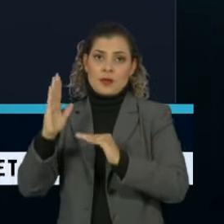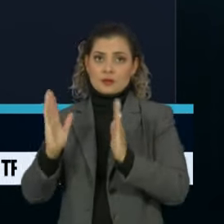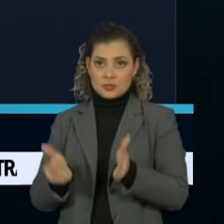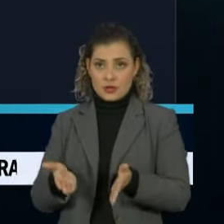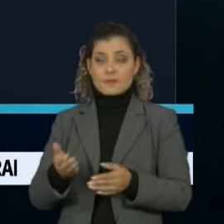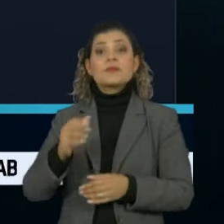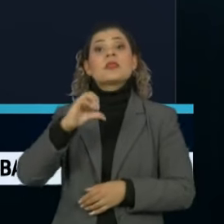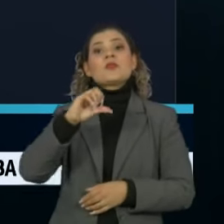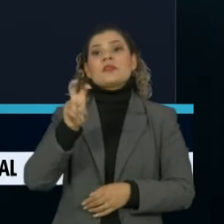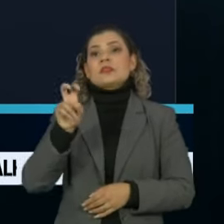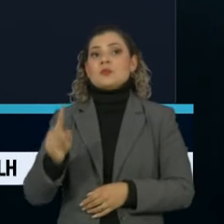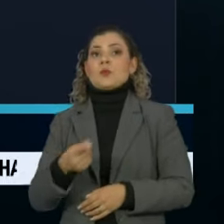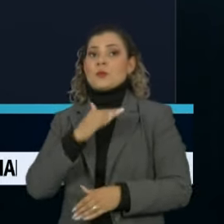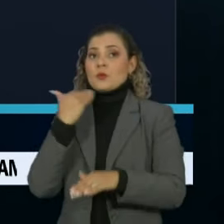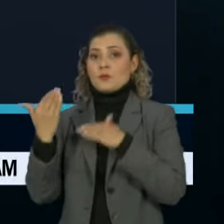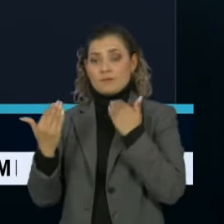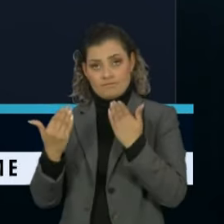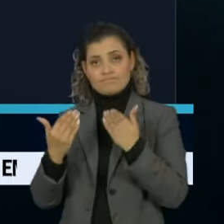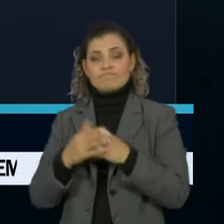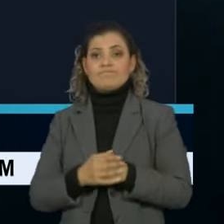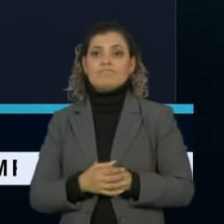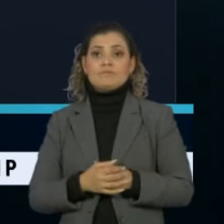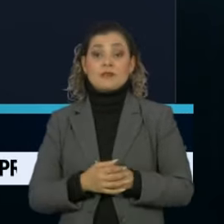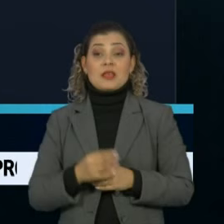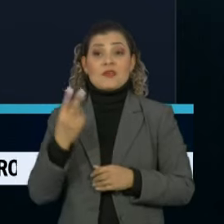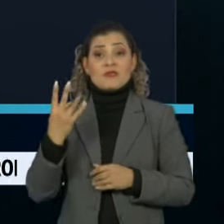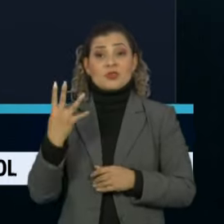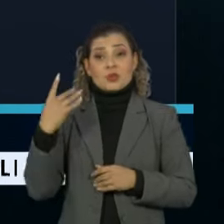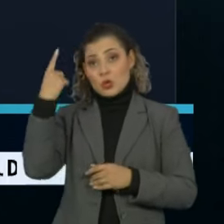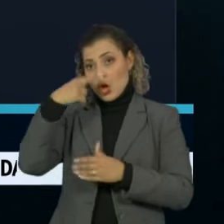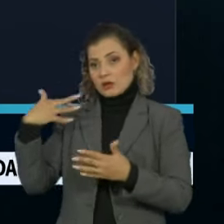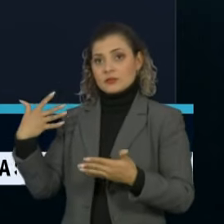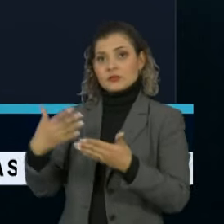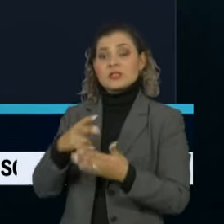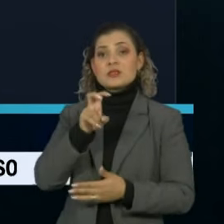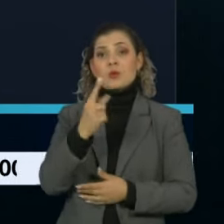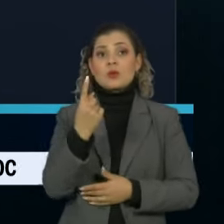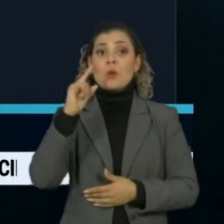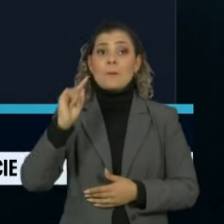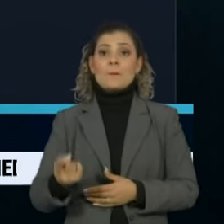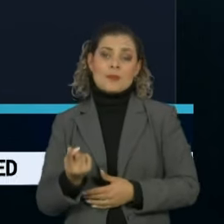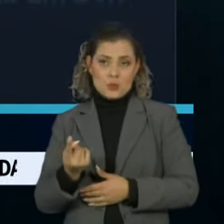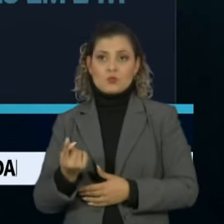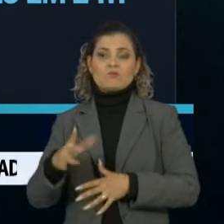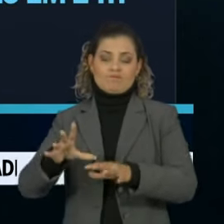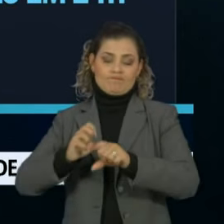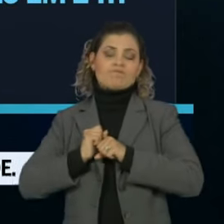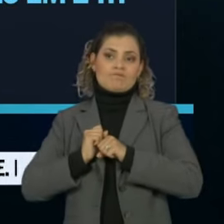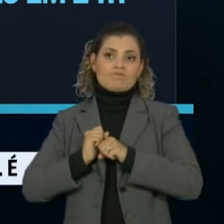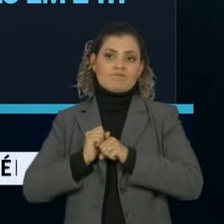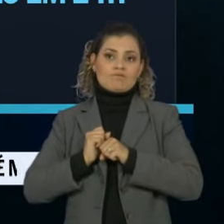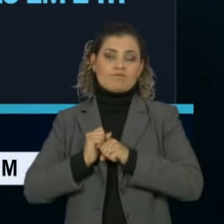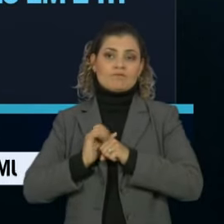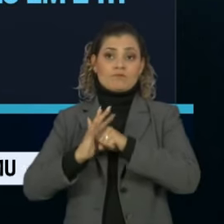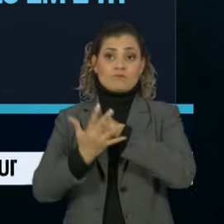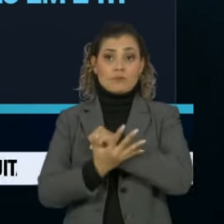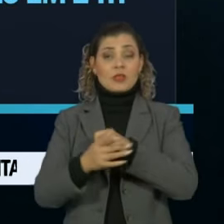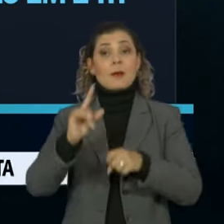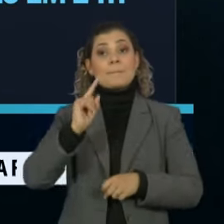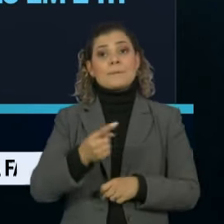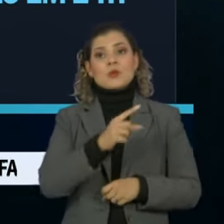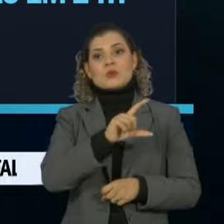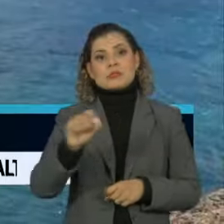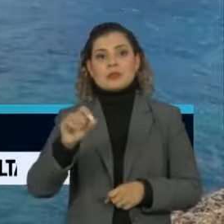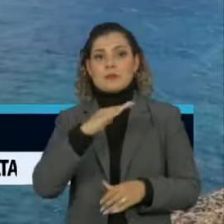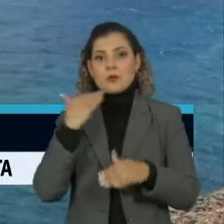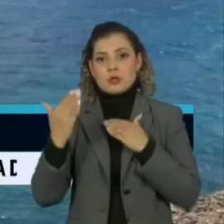com 95 mil vítimas fatais. No último dia, foram mais de 51 mil novos registros e cerca de 1.100